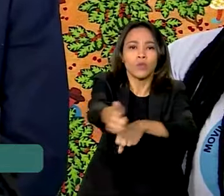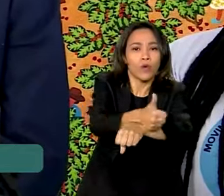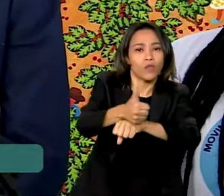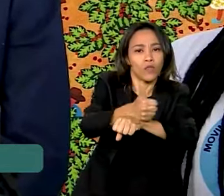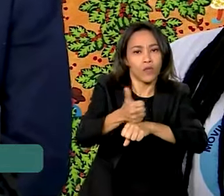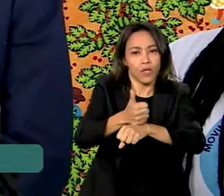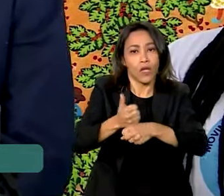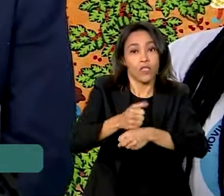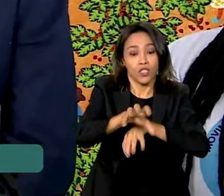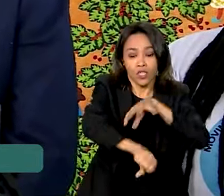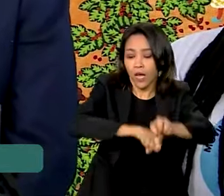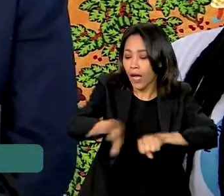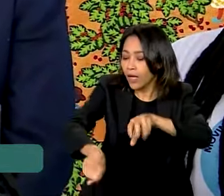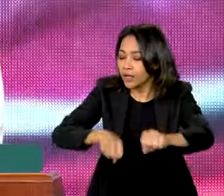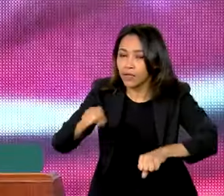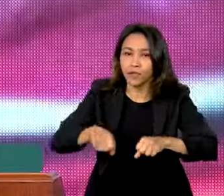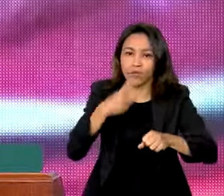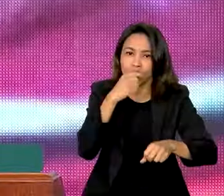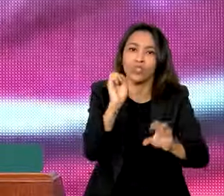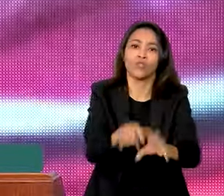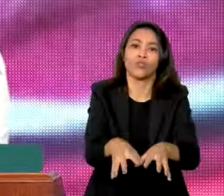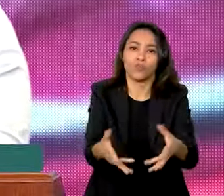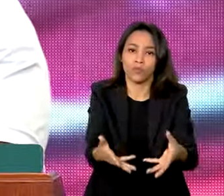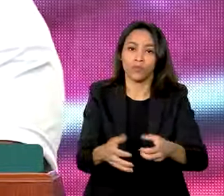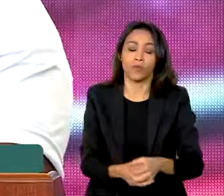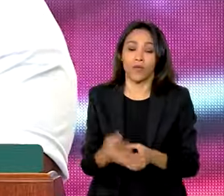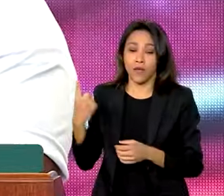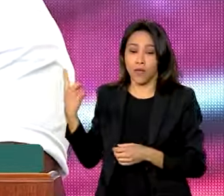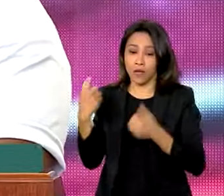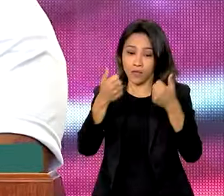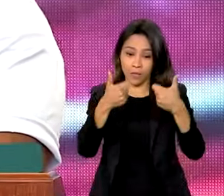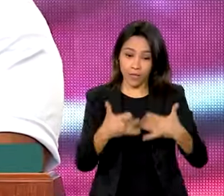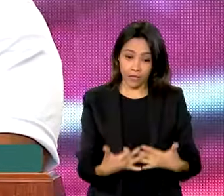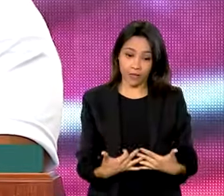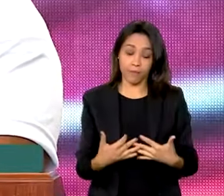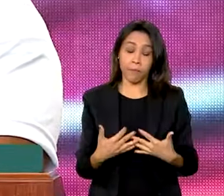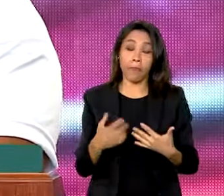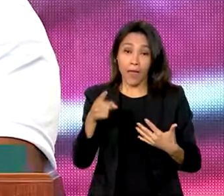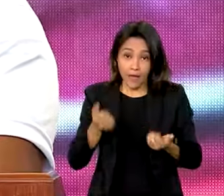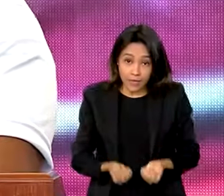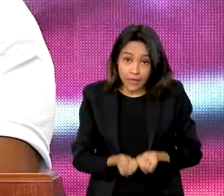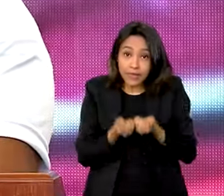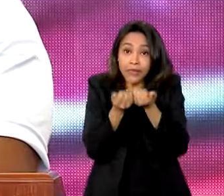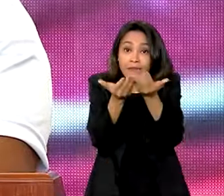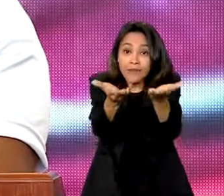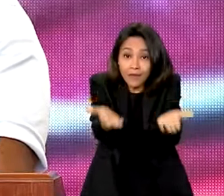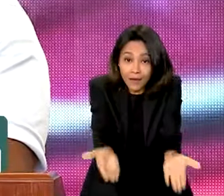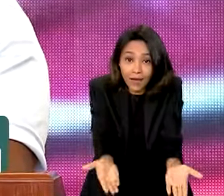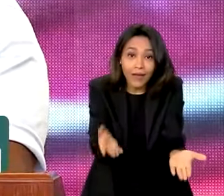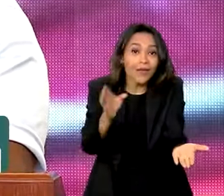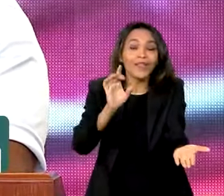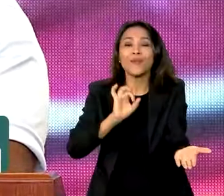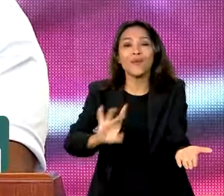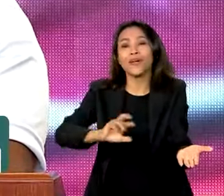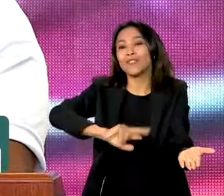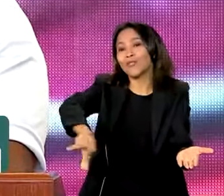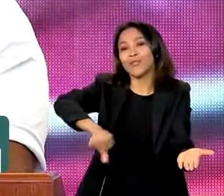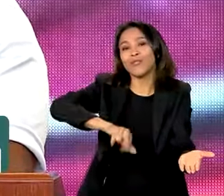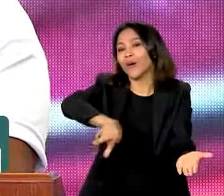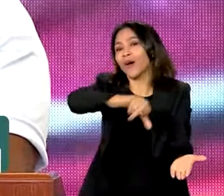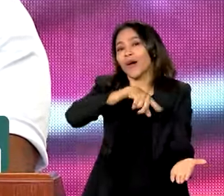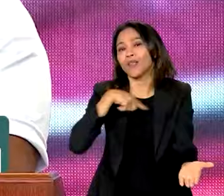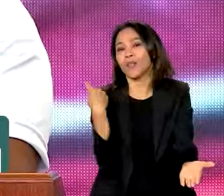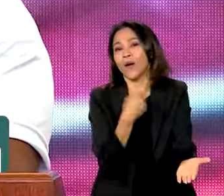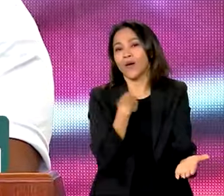brasileiras, já é o maior que o Brasil já fez. Essas entregas, elas não é apenas em benefício nosso, dos catadores e das catadoras nesse